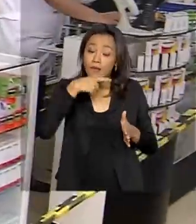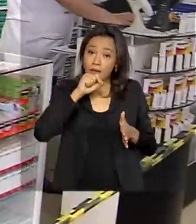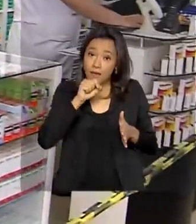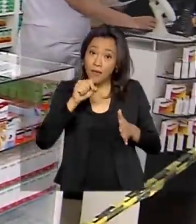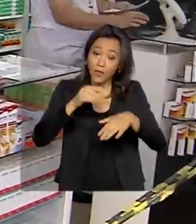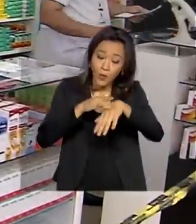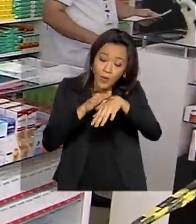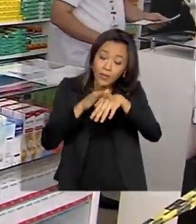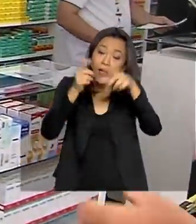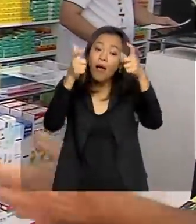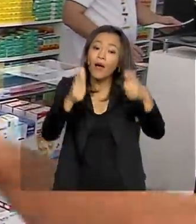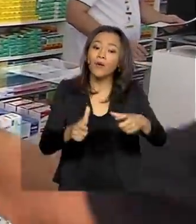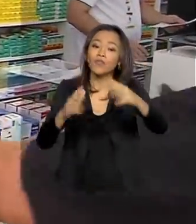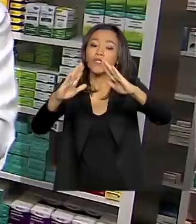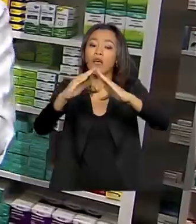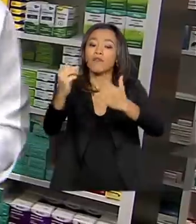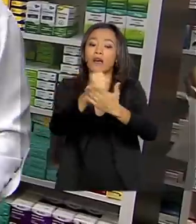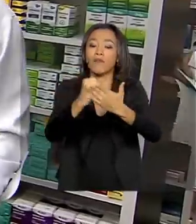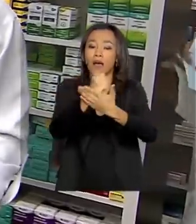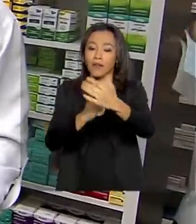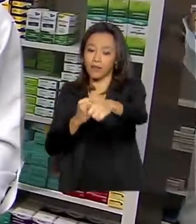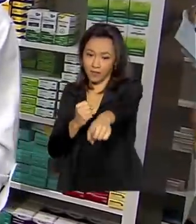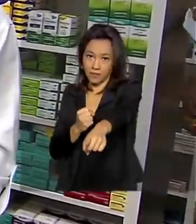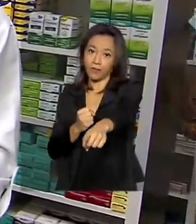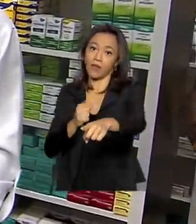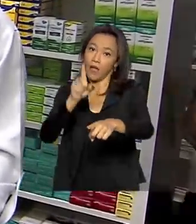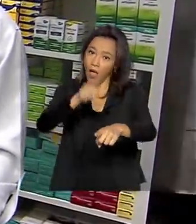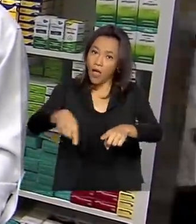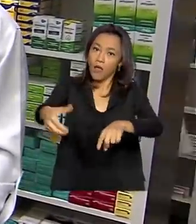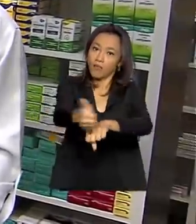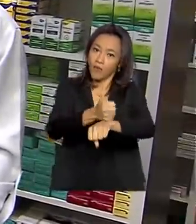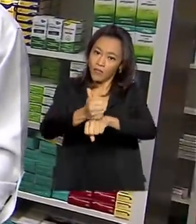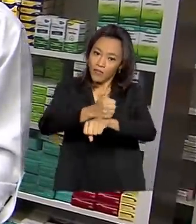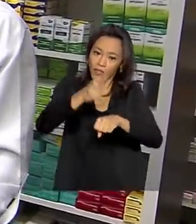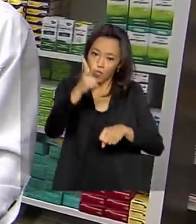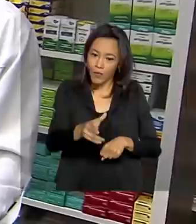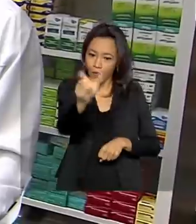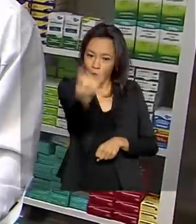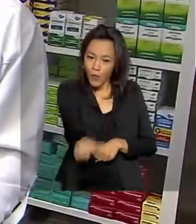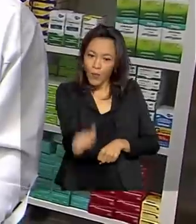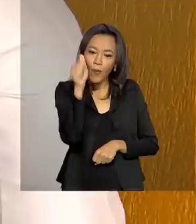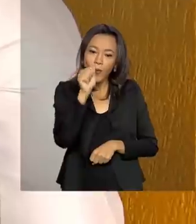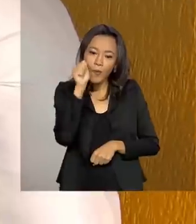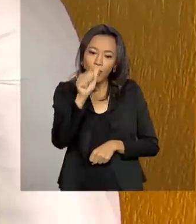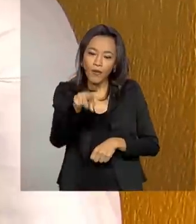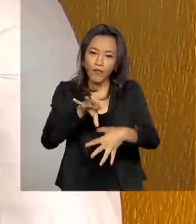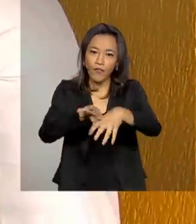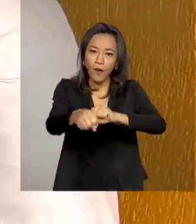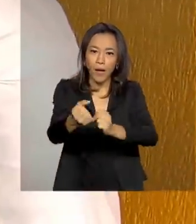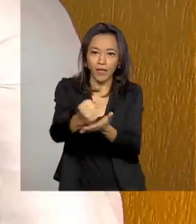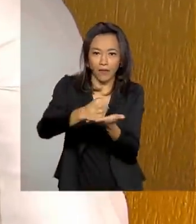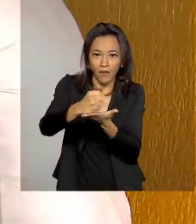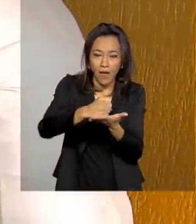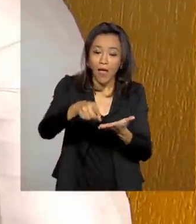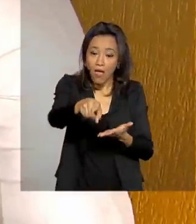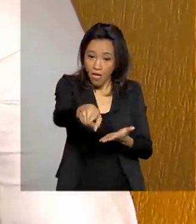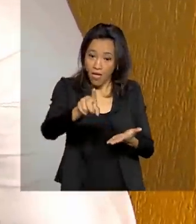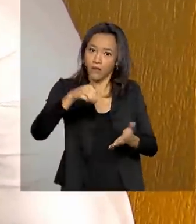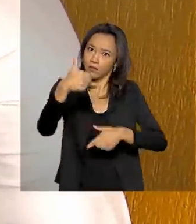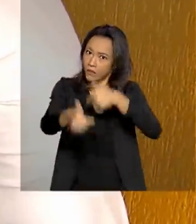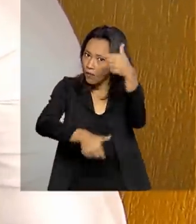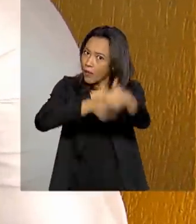acontece nas farmácias. Ele é feito por profissionais como a farmacêutica Eliette. Ela também é uma